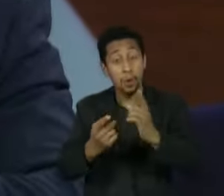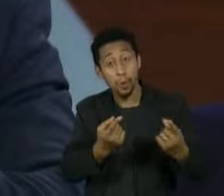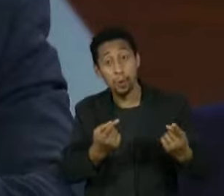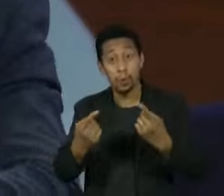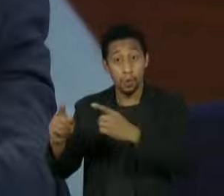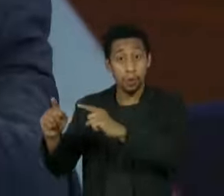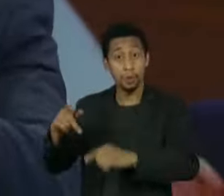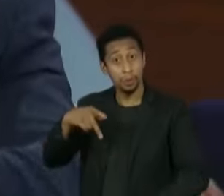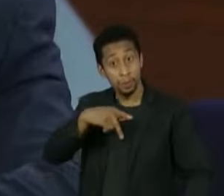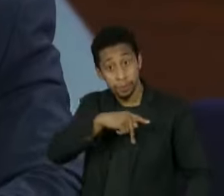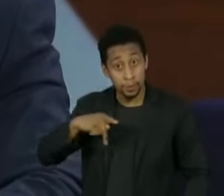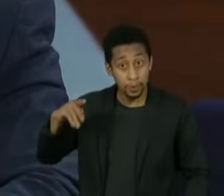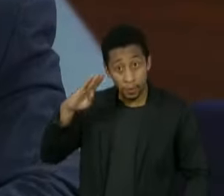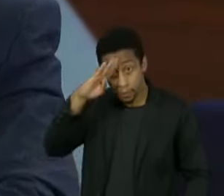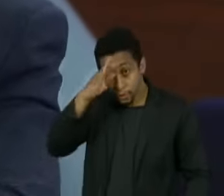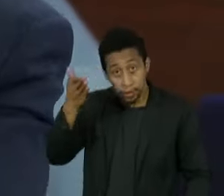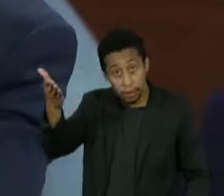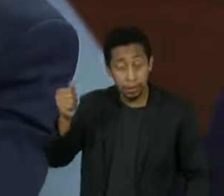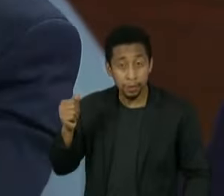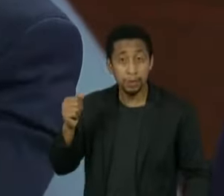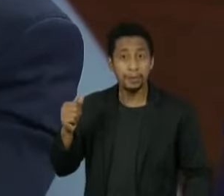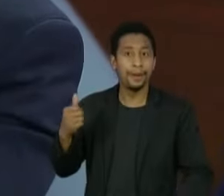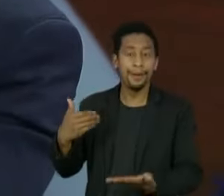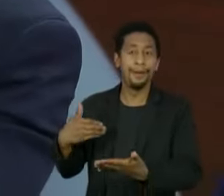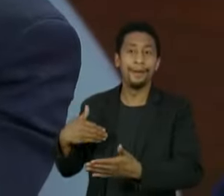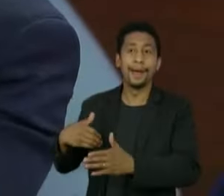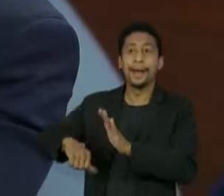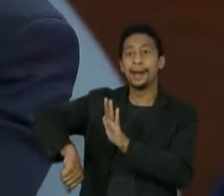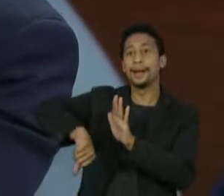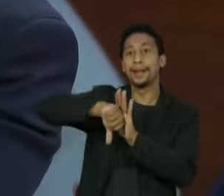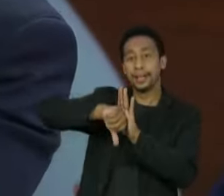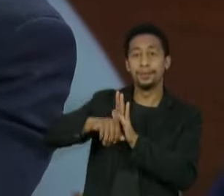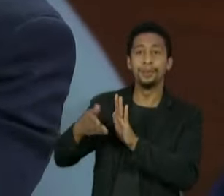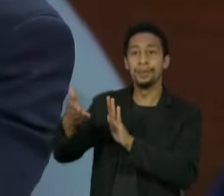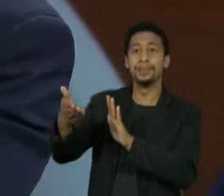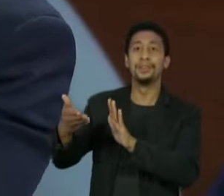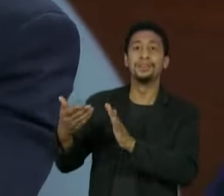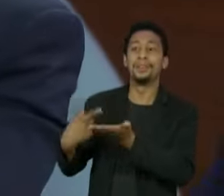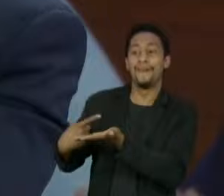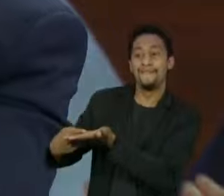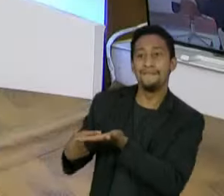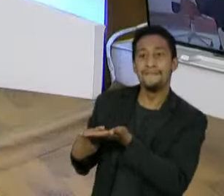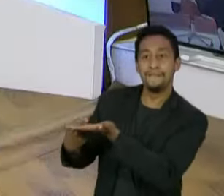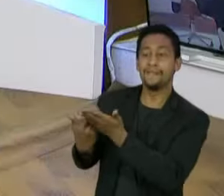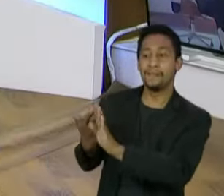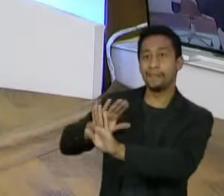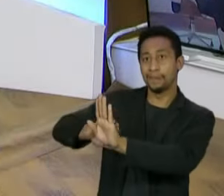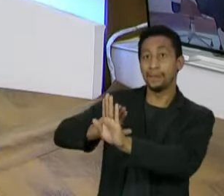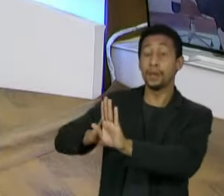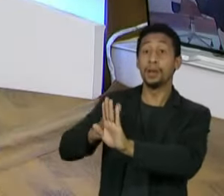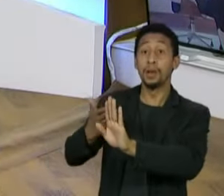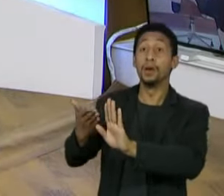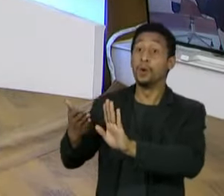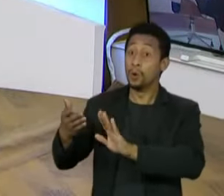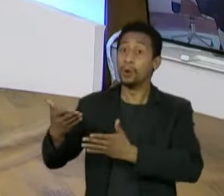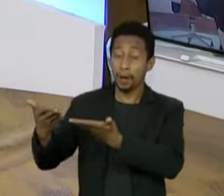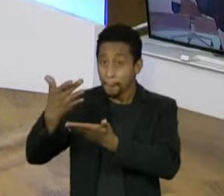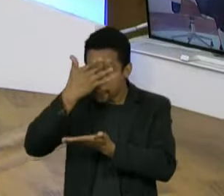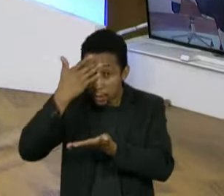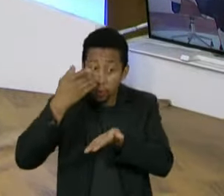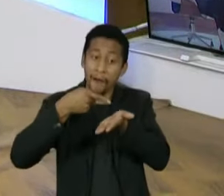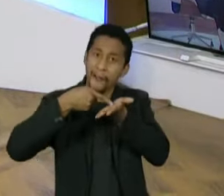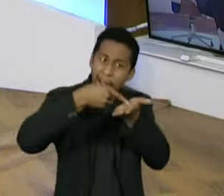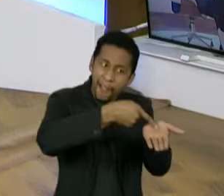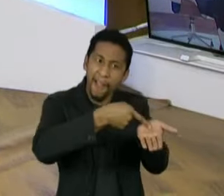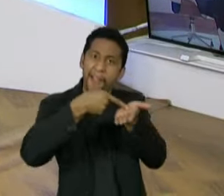da república por crime de prevaricação quando um servidor público efetivo do Ministério da Saúde vá à presença dele, relata